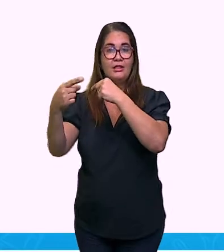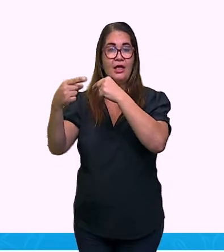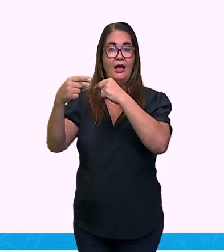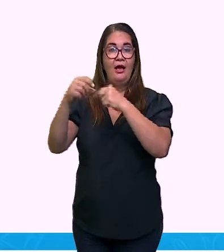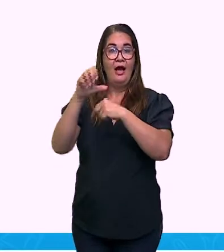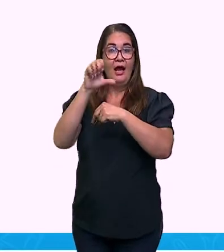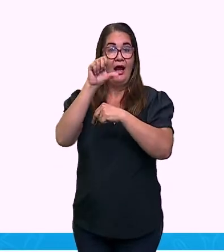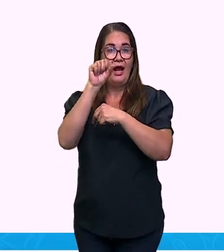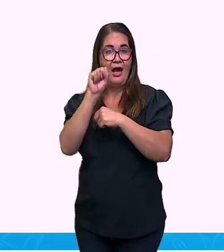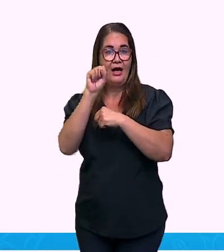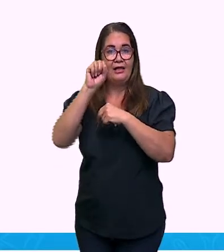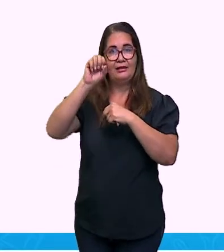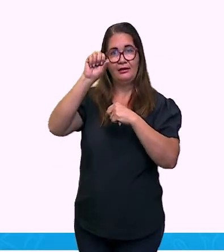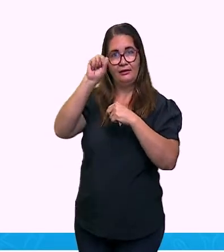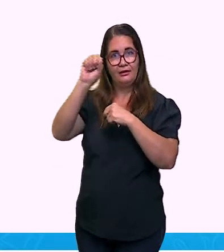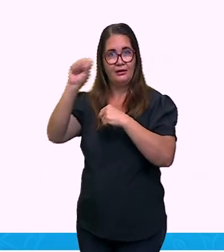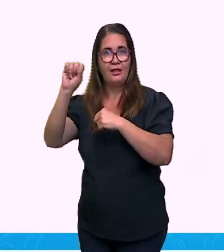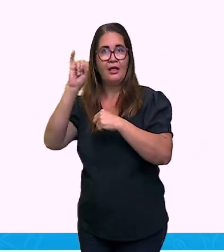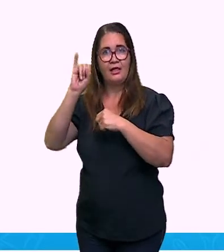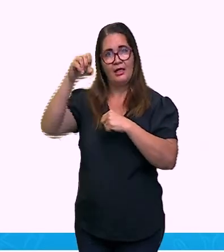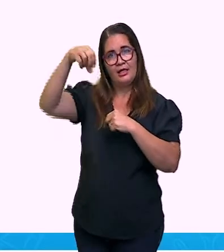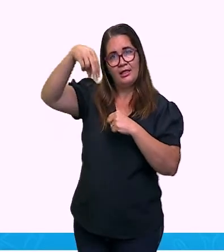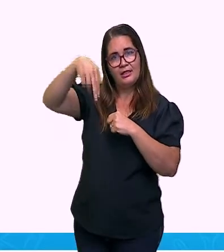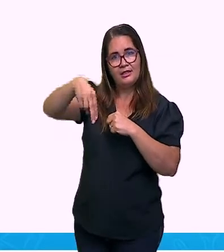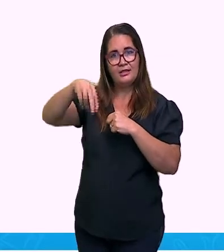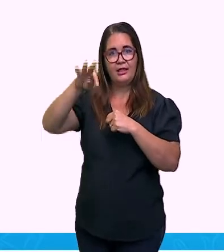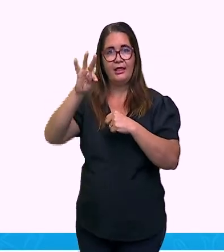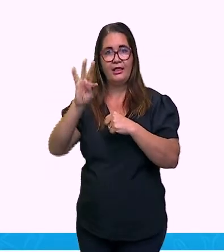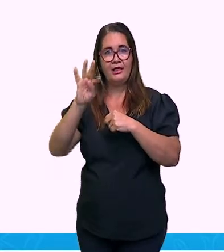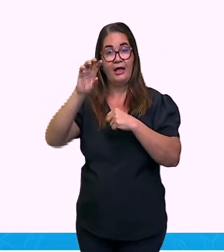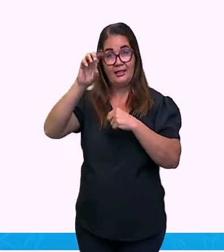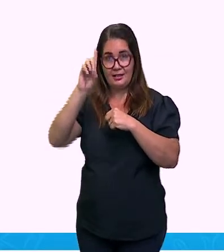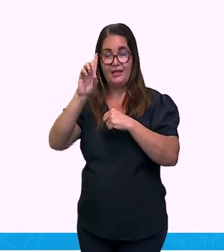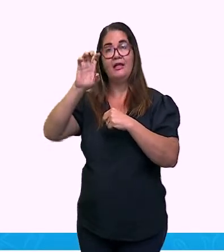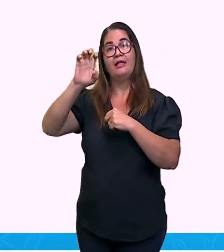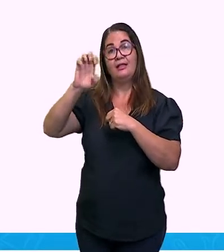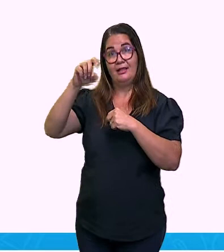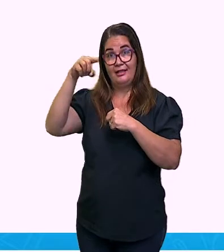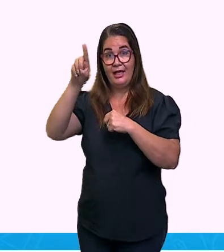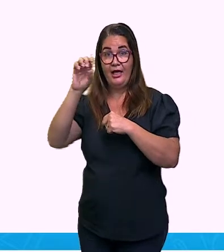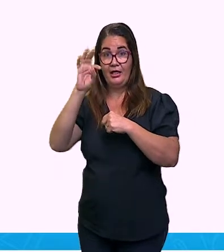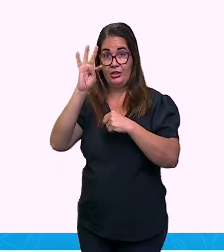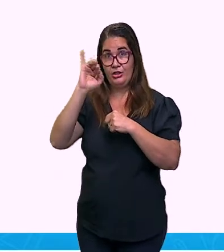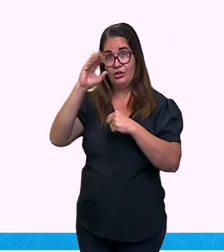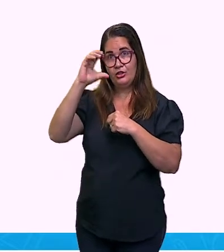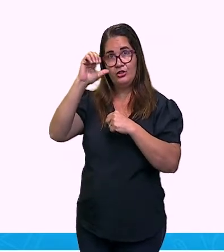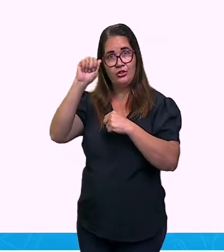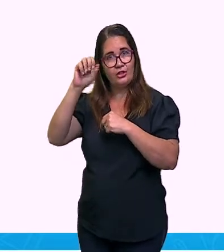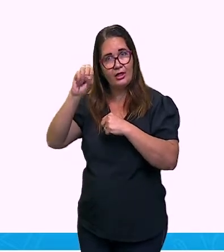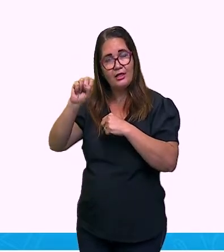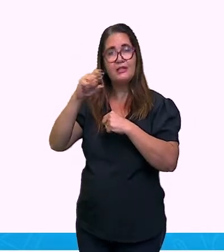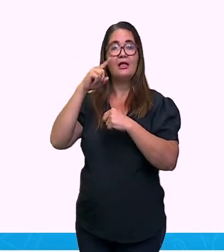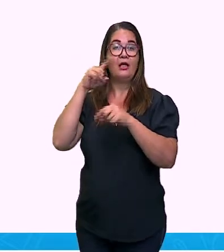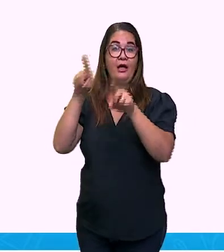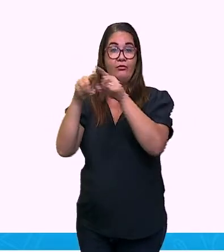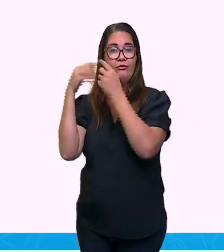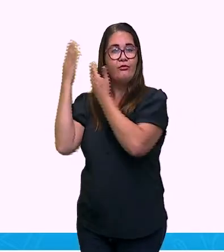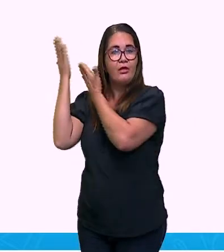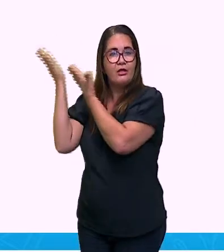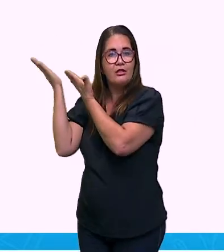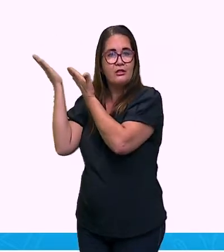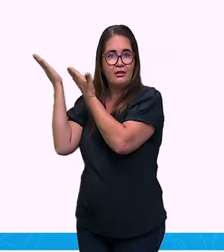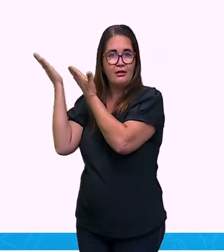aqui? Sempre que eu tiver só pontuação para ligar uma oração, ela será o quê?